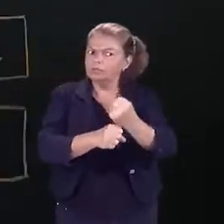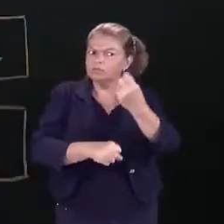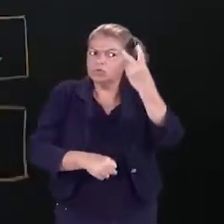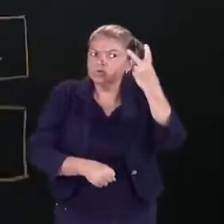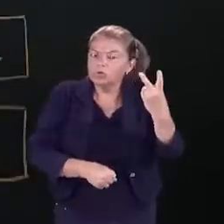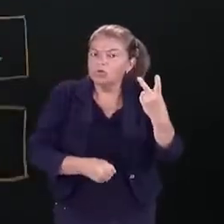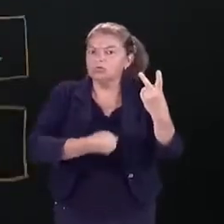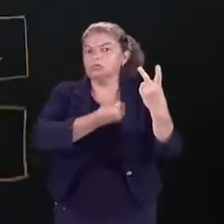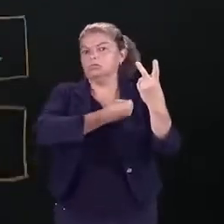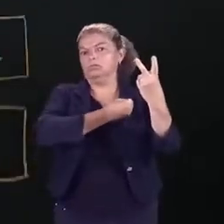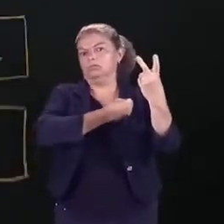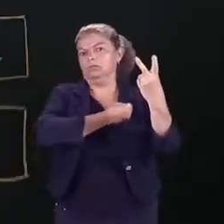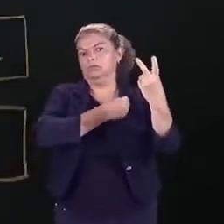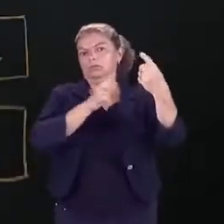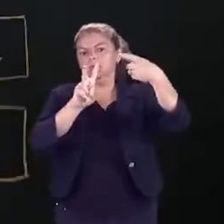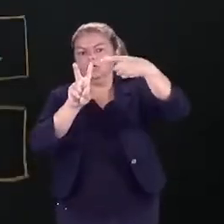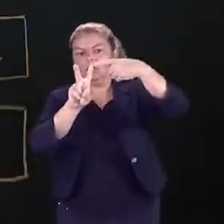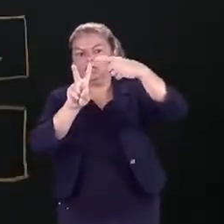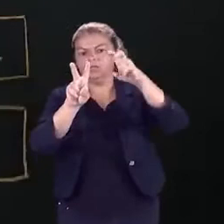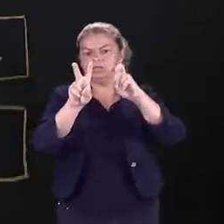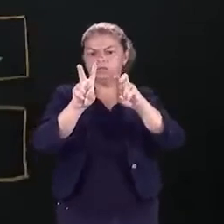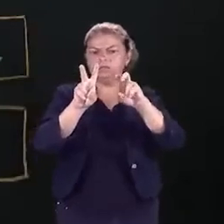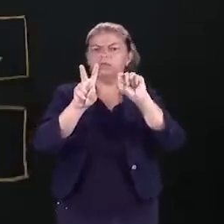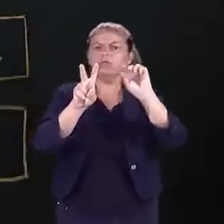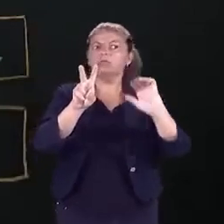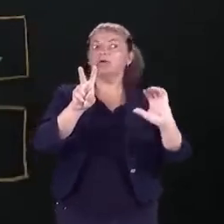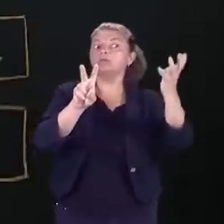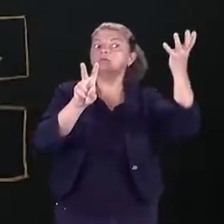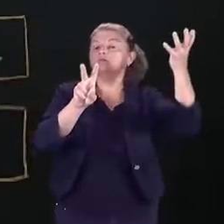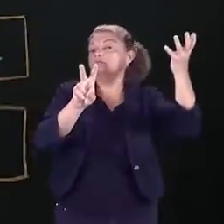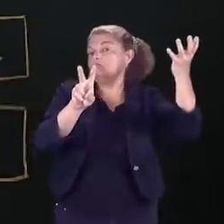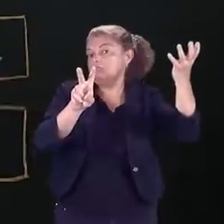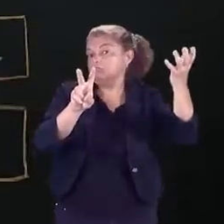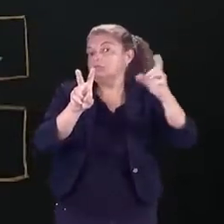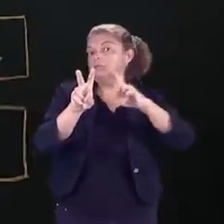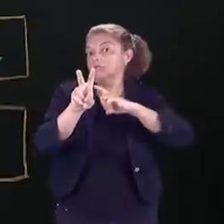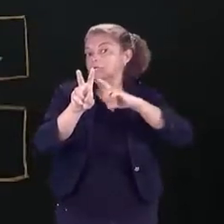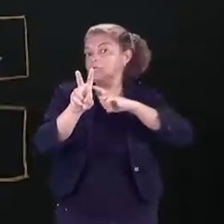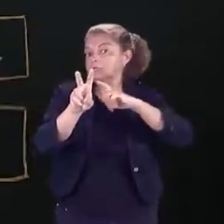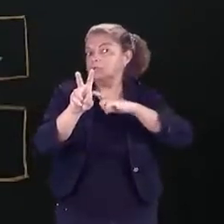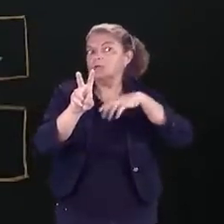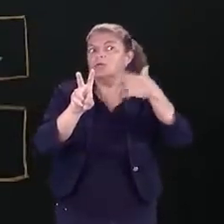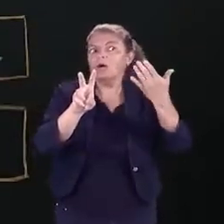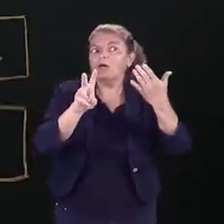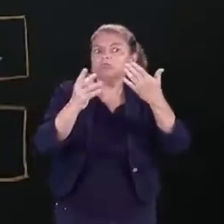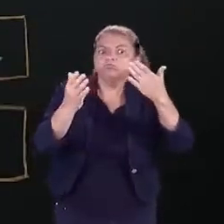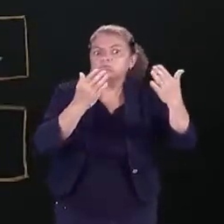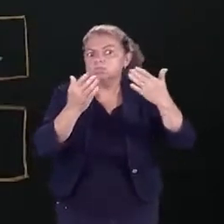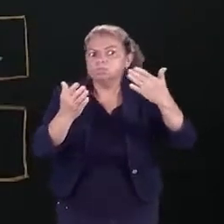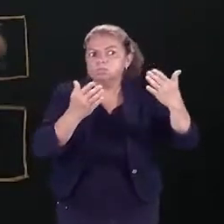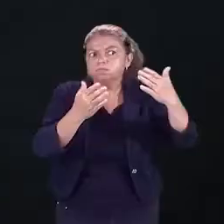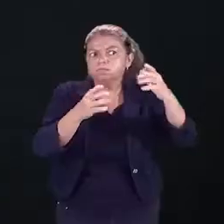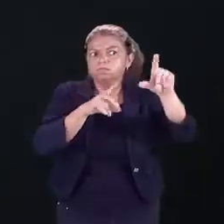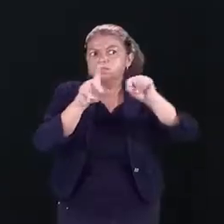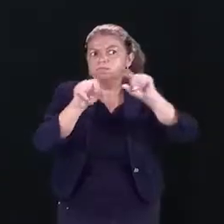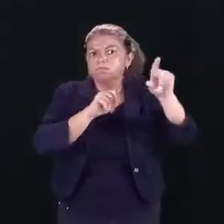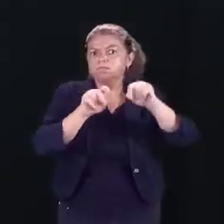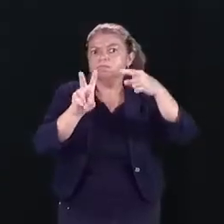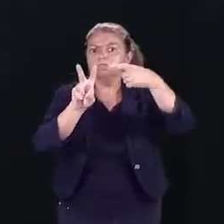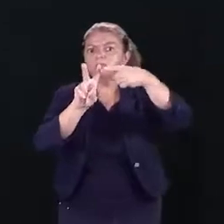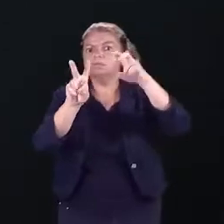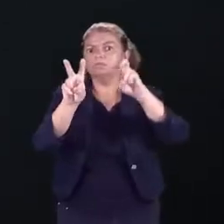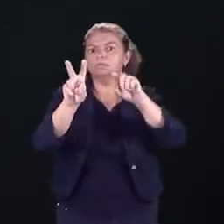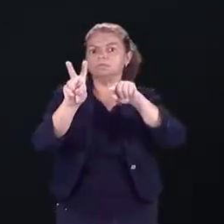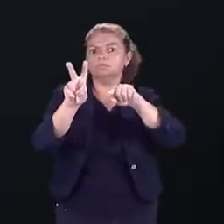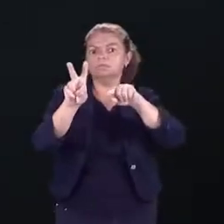unidades à raiz quadrada de 5, o que acontece? Nós temos que definir quem é essa raiz quadrada de 5